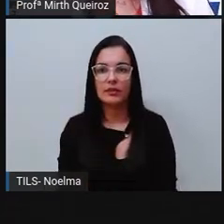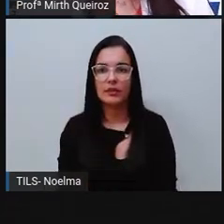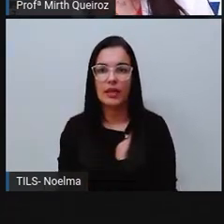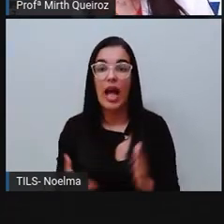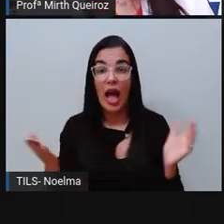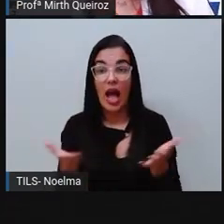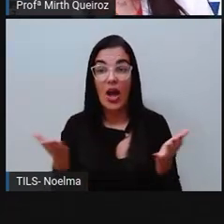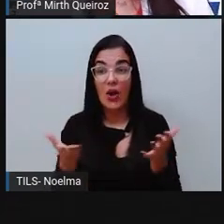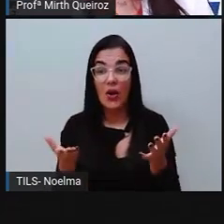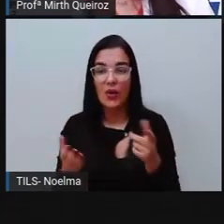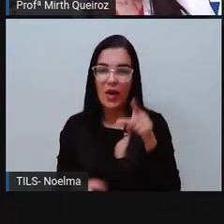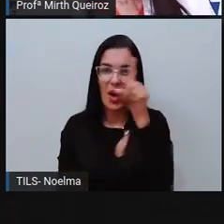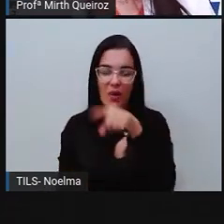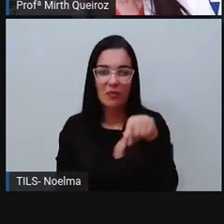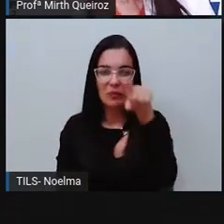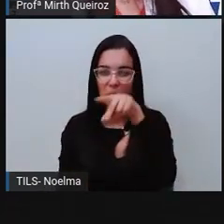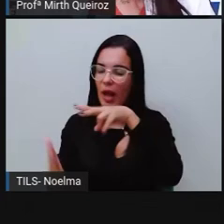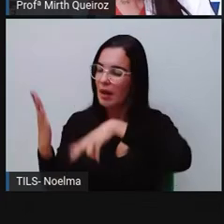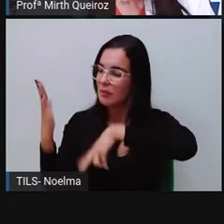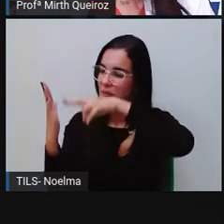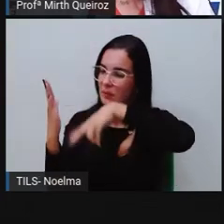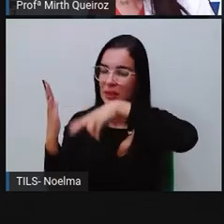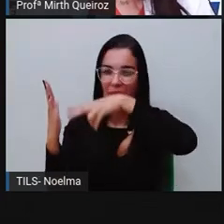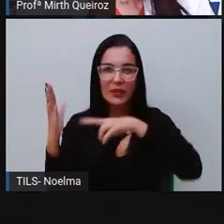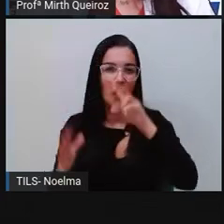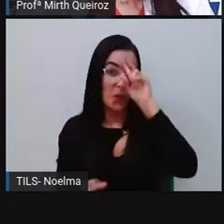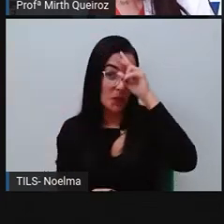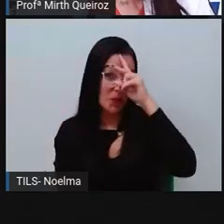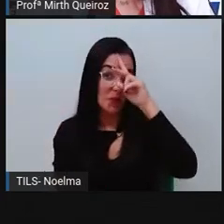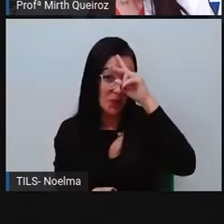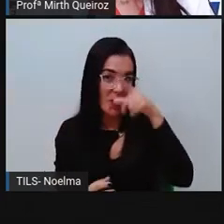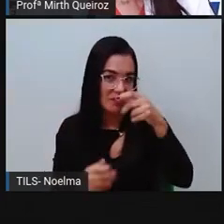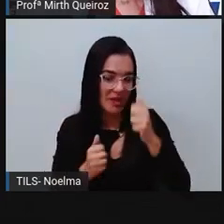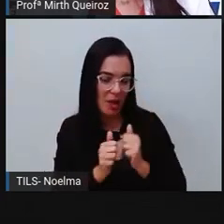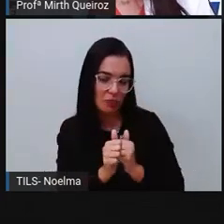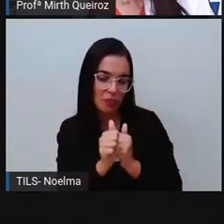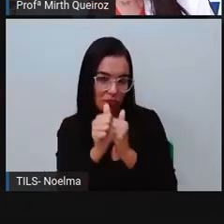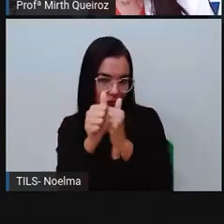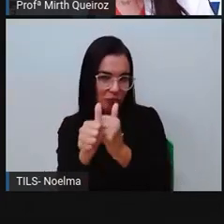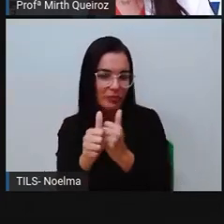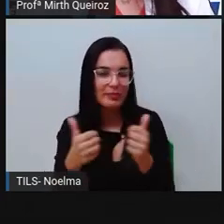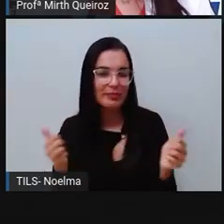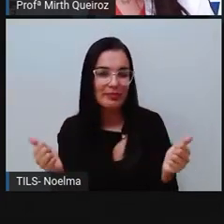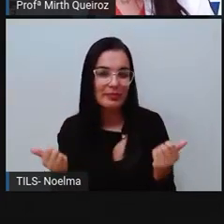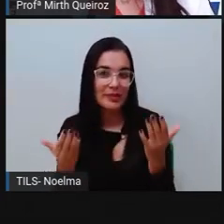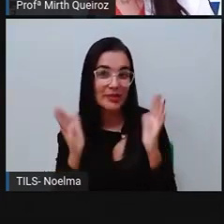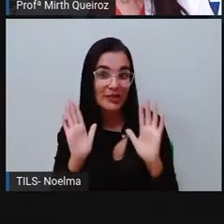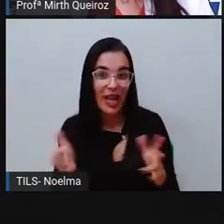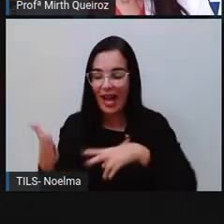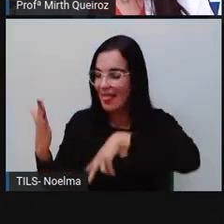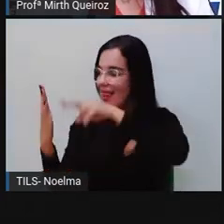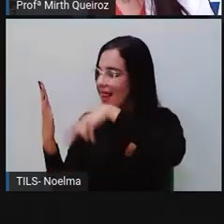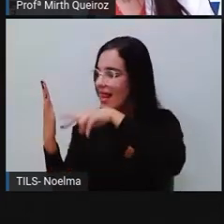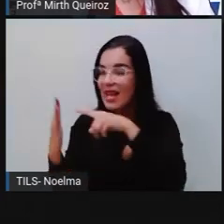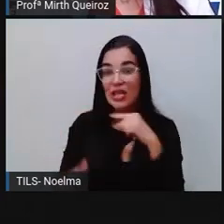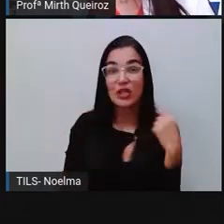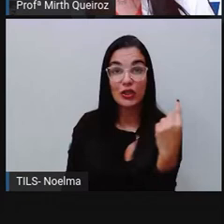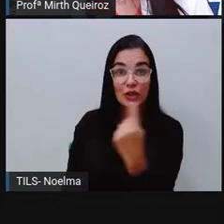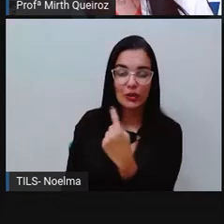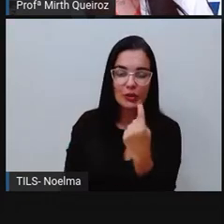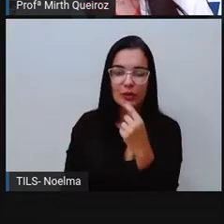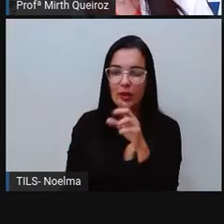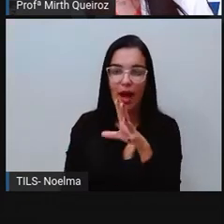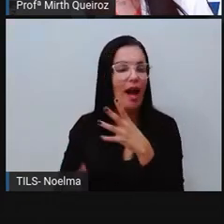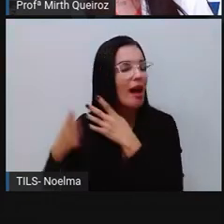trouxe aqui para vocês uma história, né? A gente vai acompanhar. Eu narrei aqui uma história para vocês que é